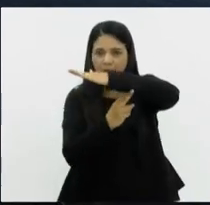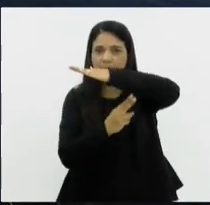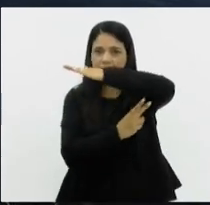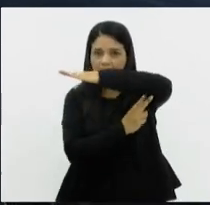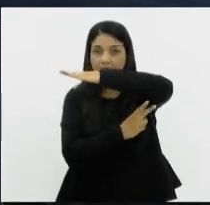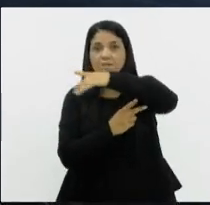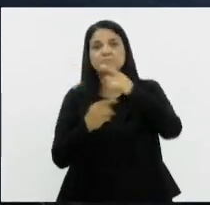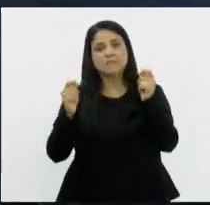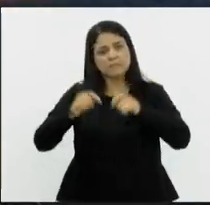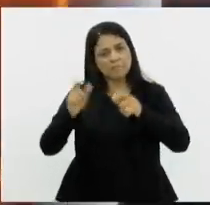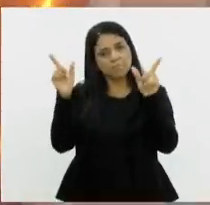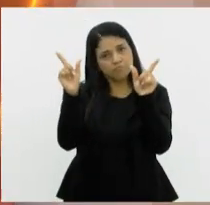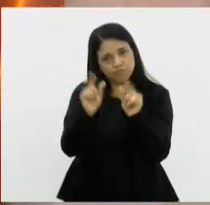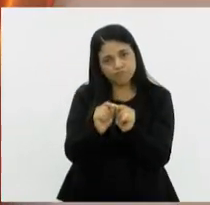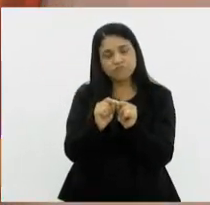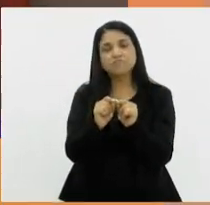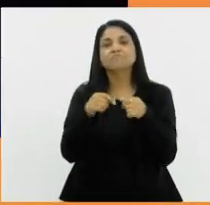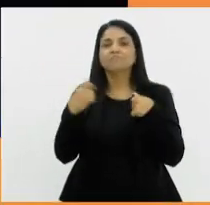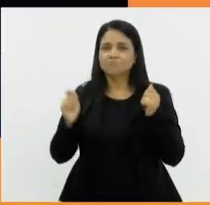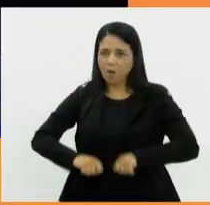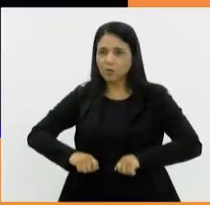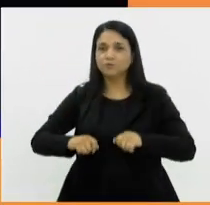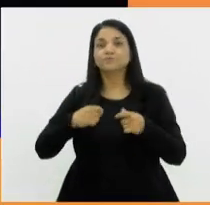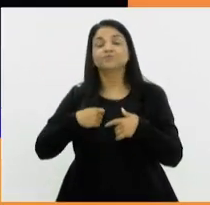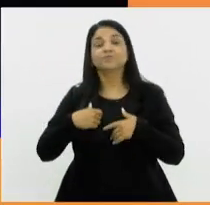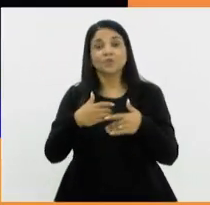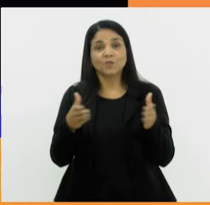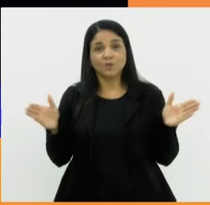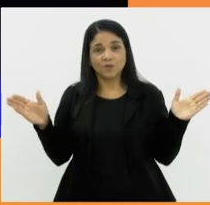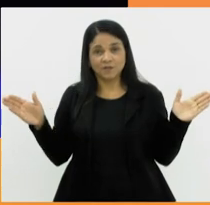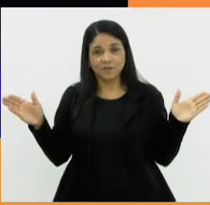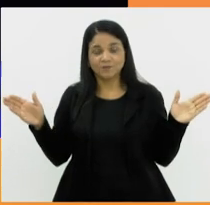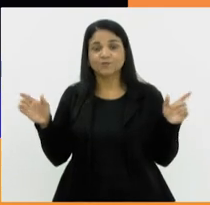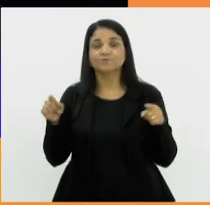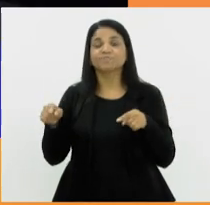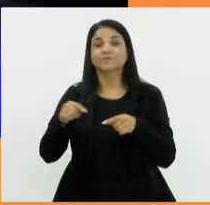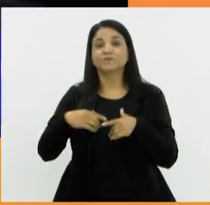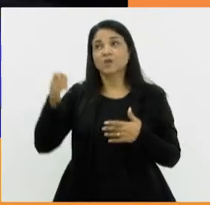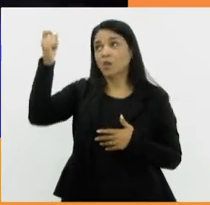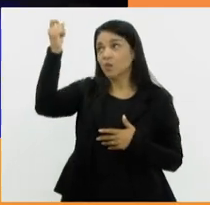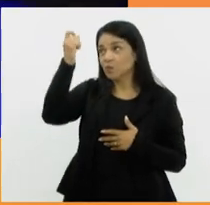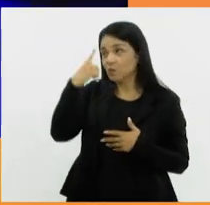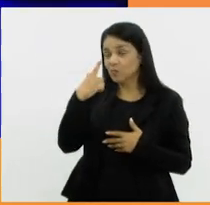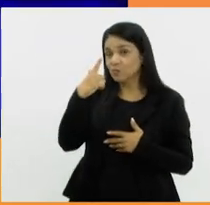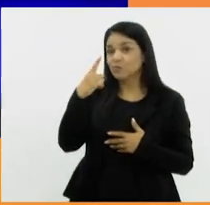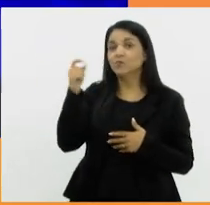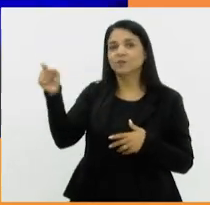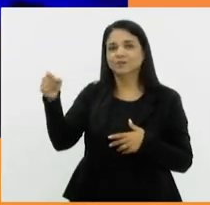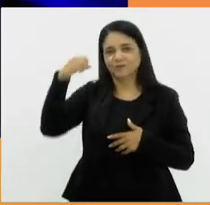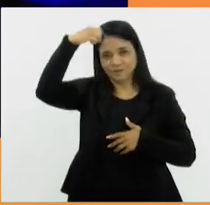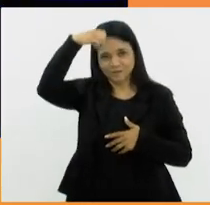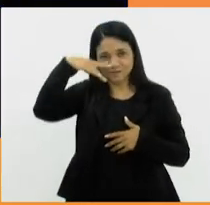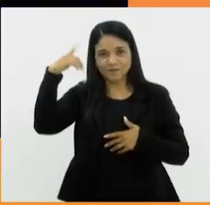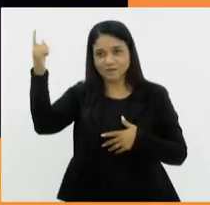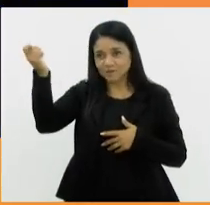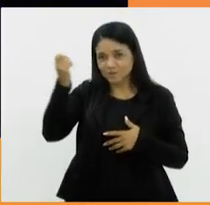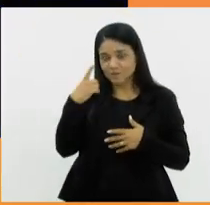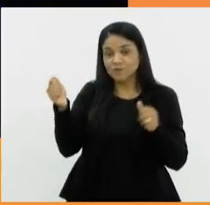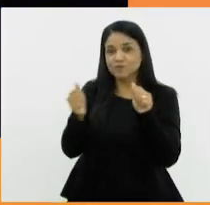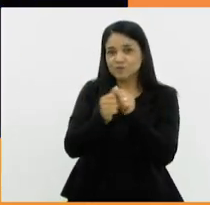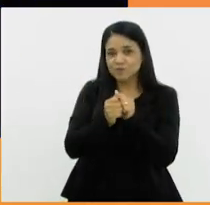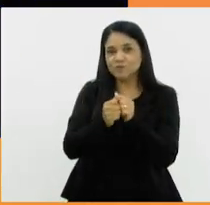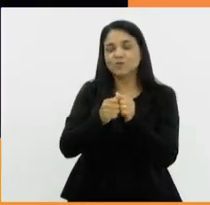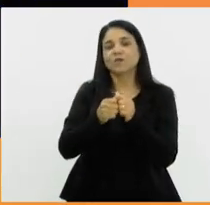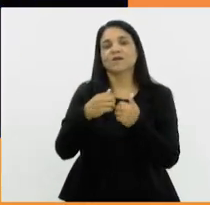tempo que pode ser reduzido. O Cristo Redentor será iluminado de azul esta noite, em uma ação conjunta da Receita Federal,